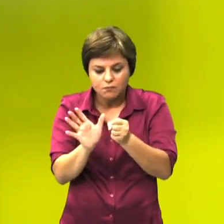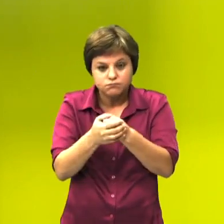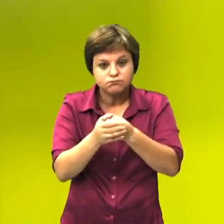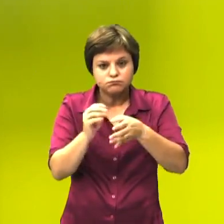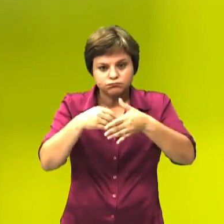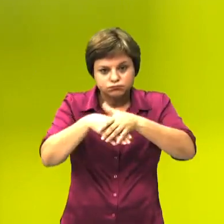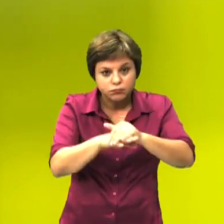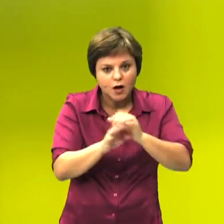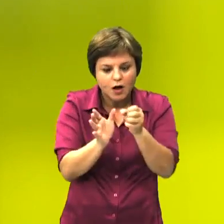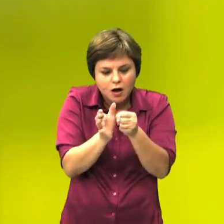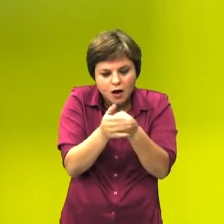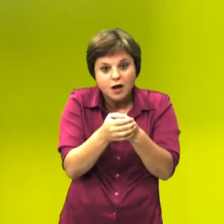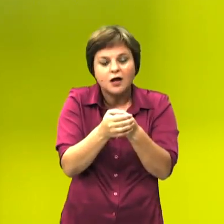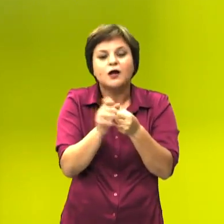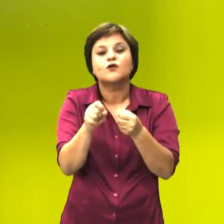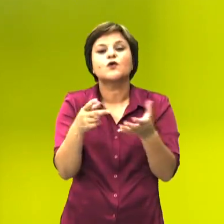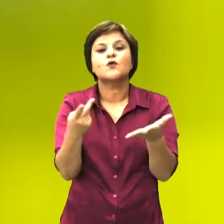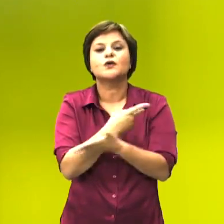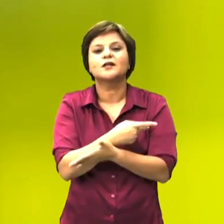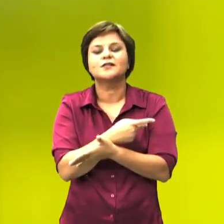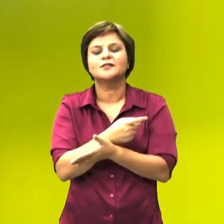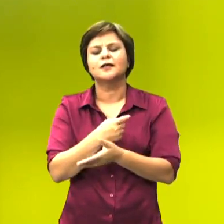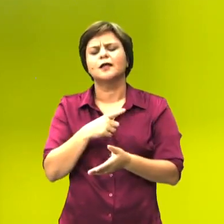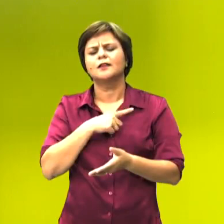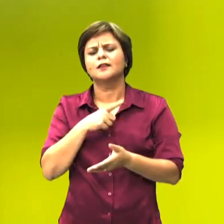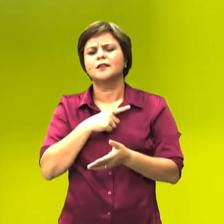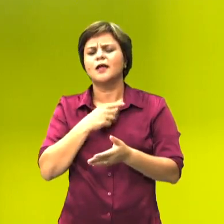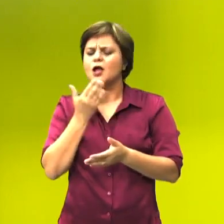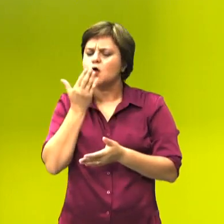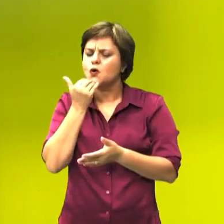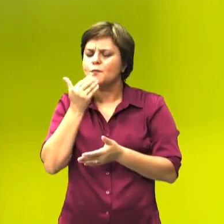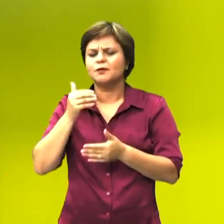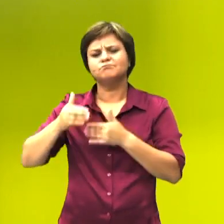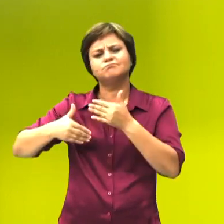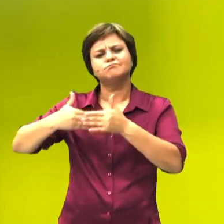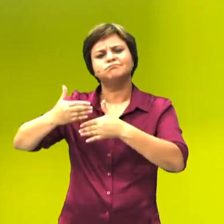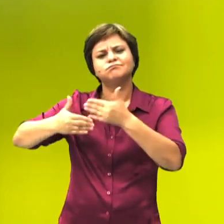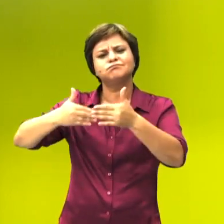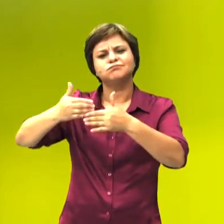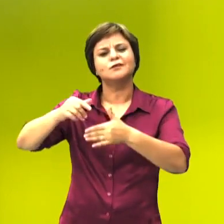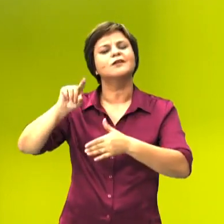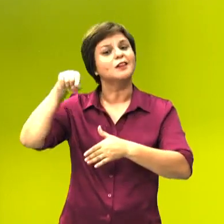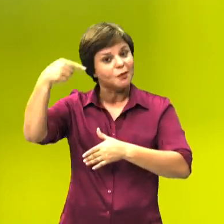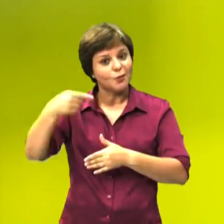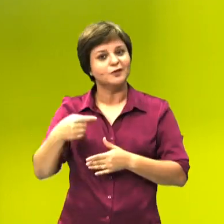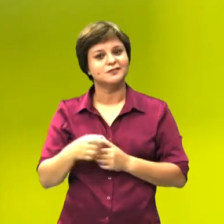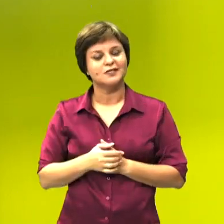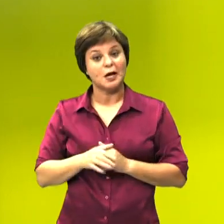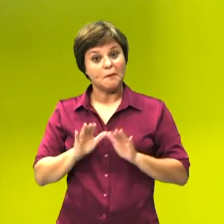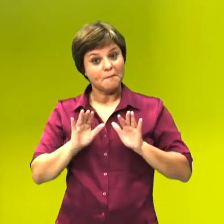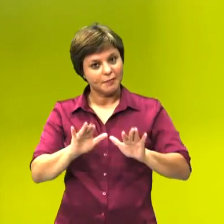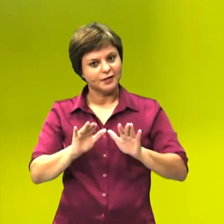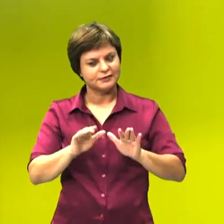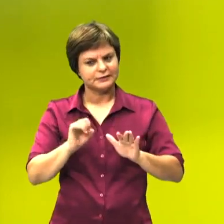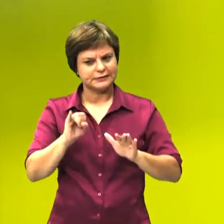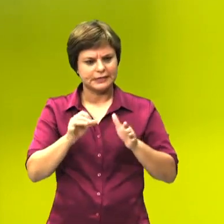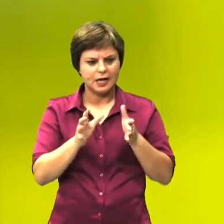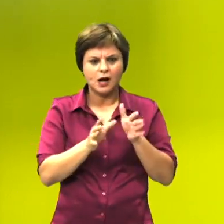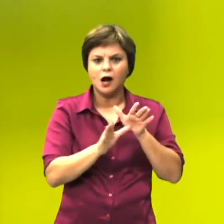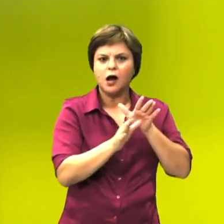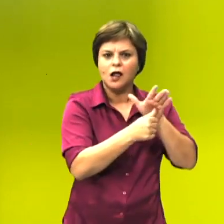e, com isso, ela vai ter esse alimento posteriormente. Mas, veja, se ela